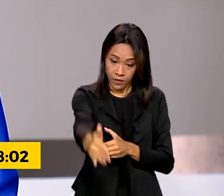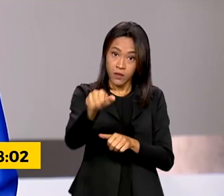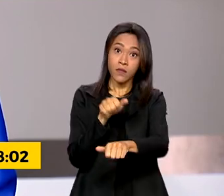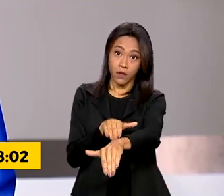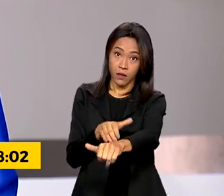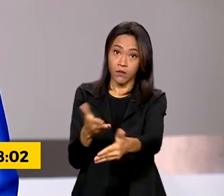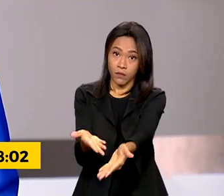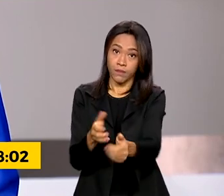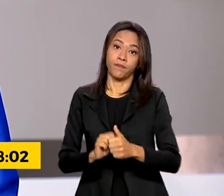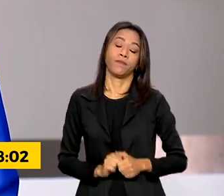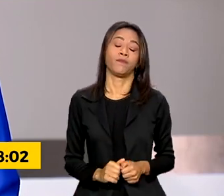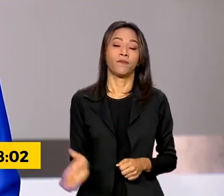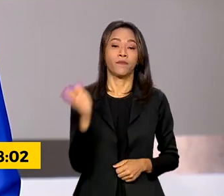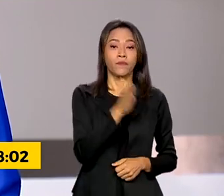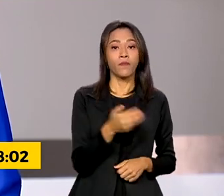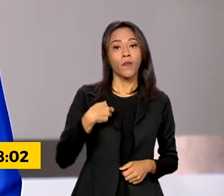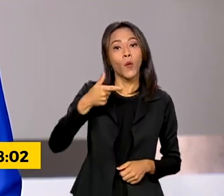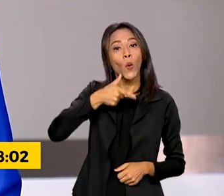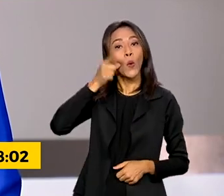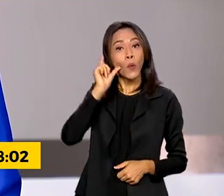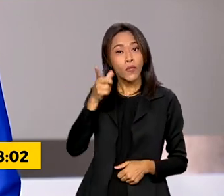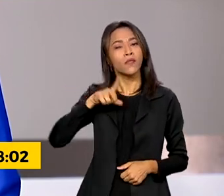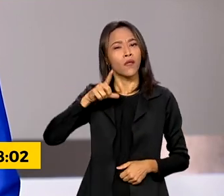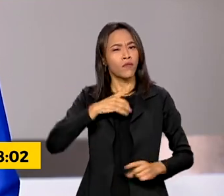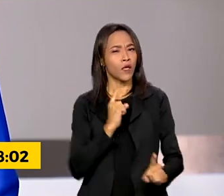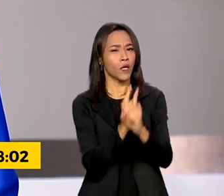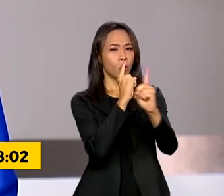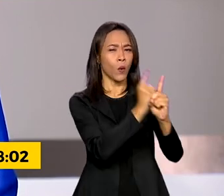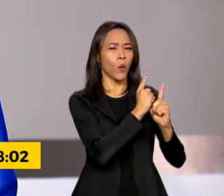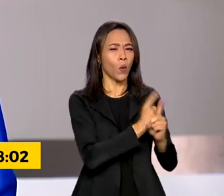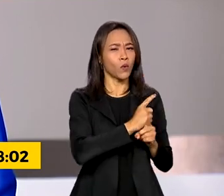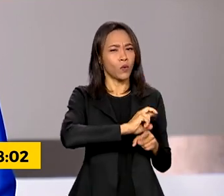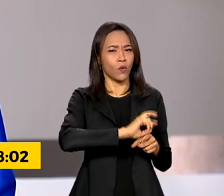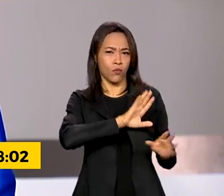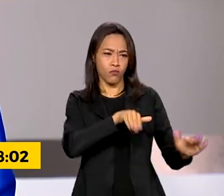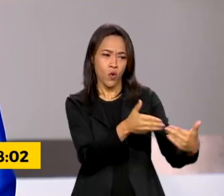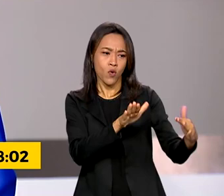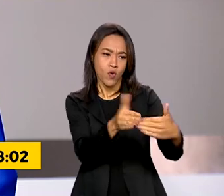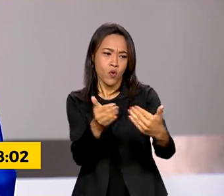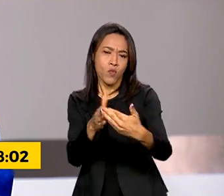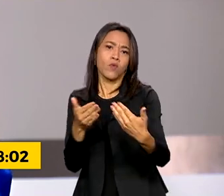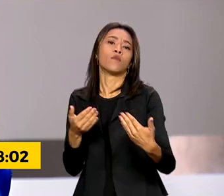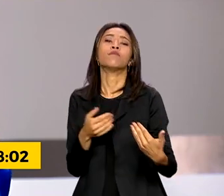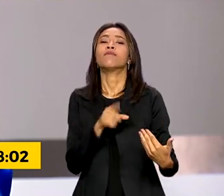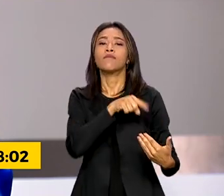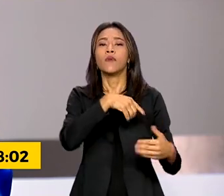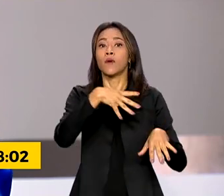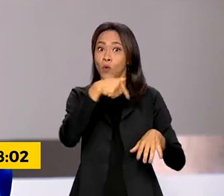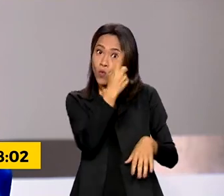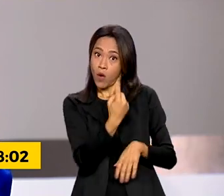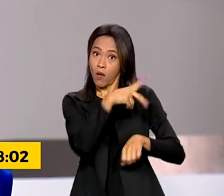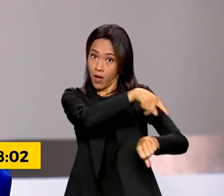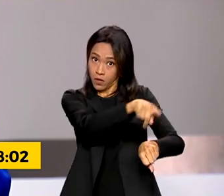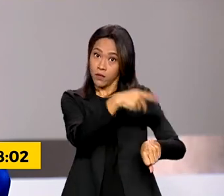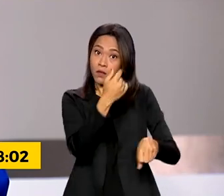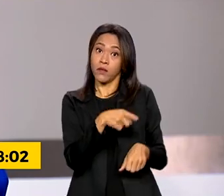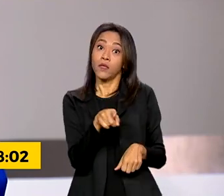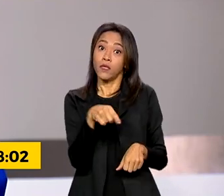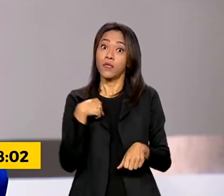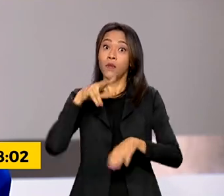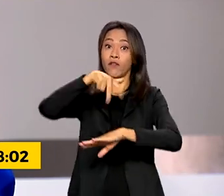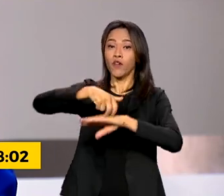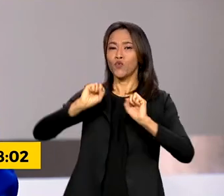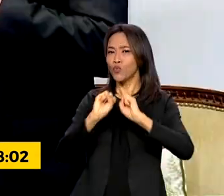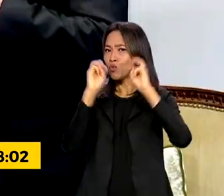E ontem, além de encontros bilaterais, o presidente Lula discursou a favor do meio ambiente num festival de